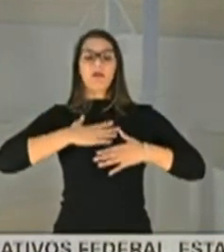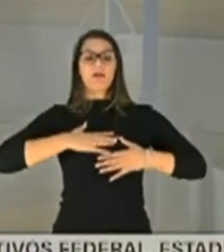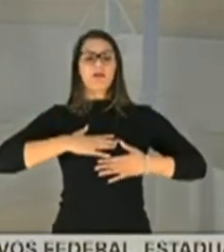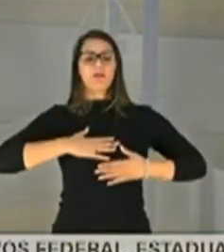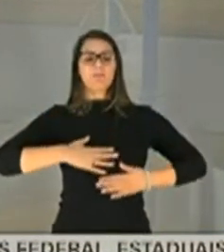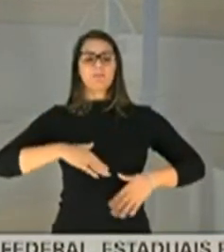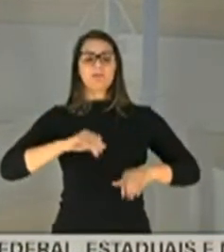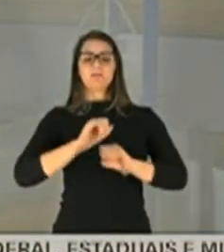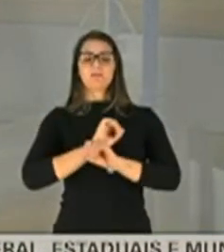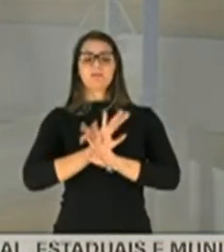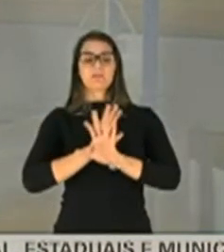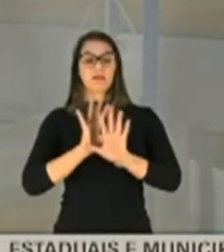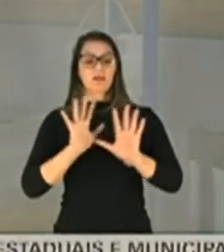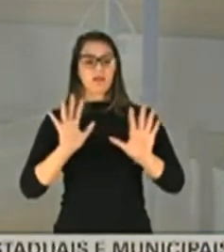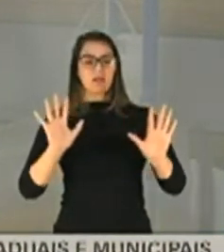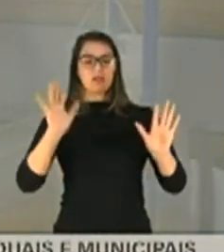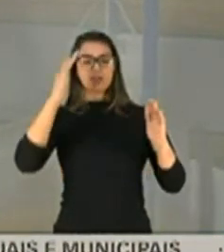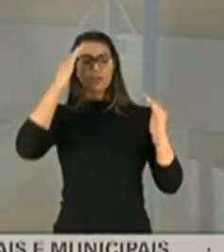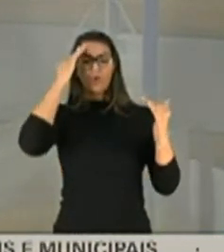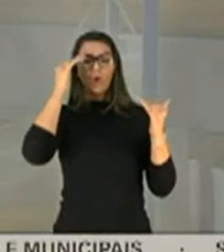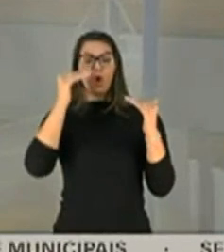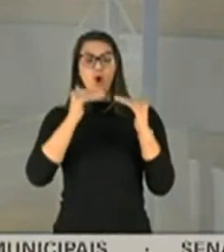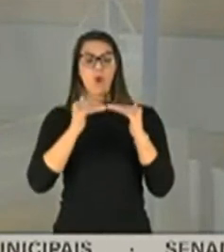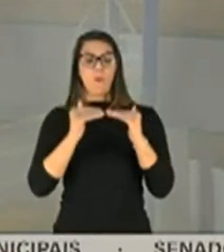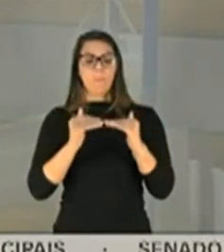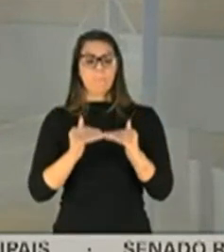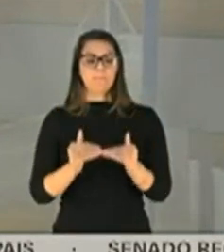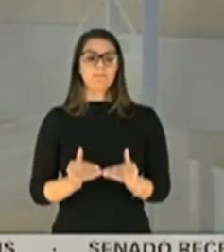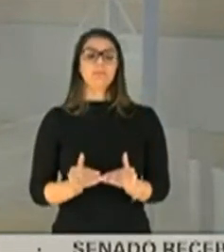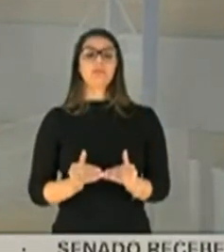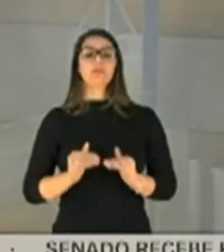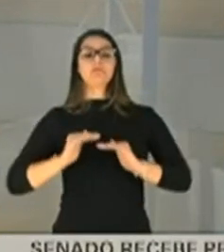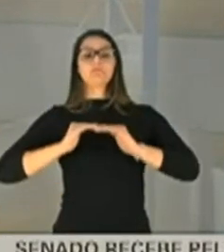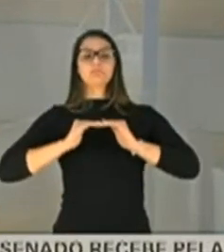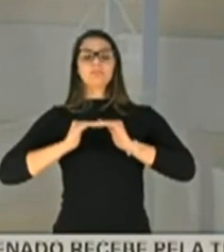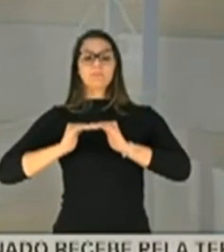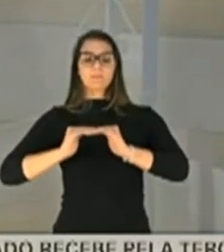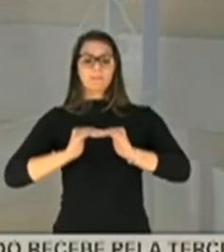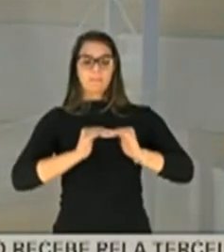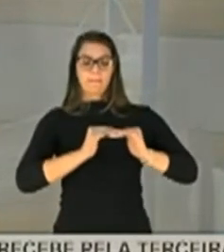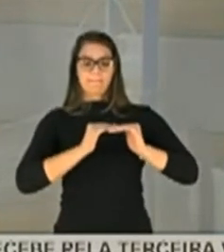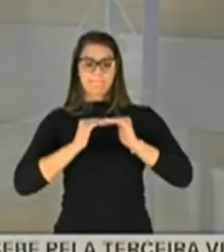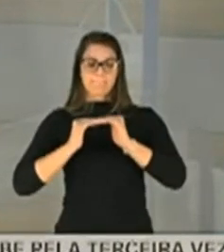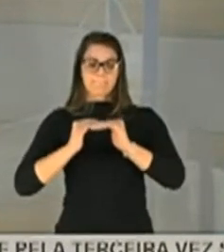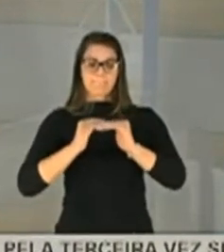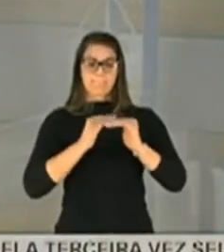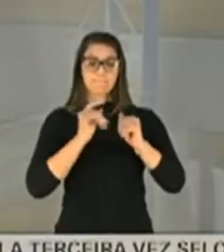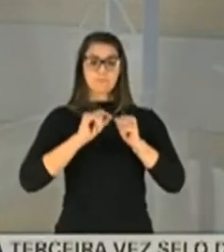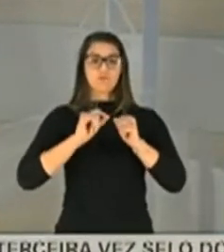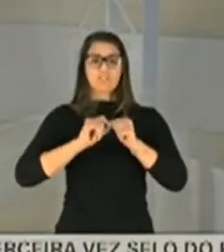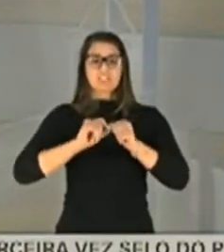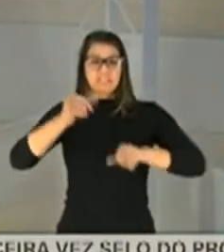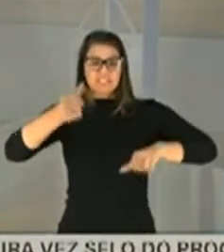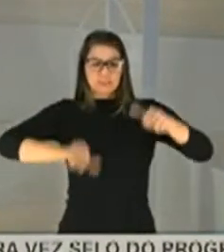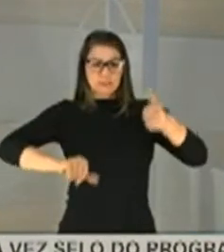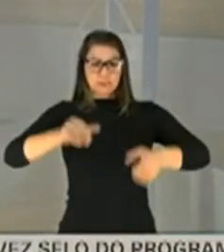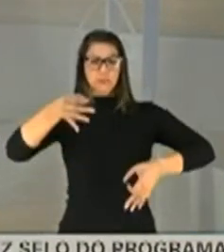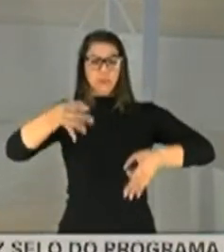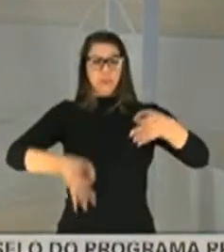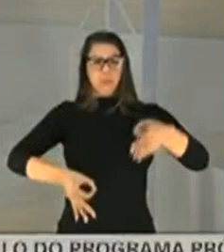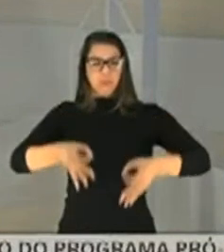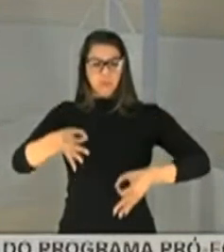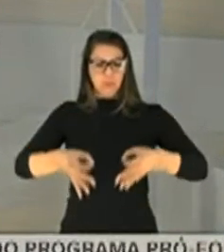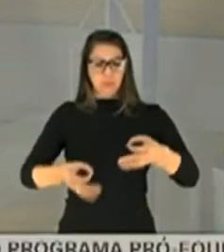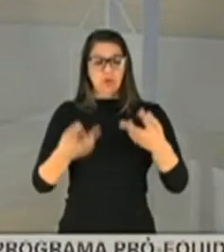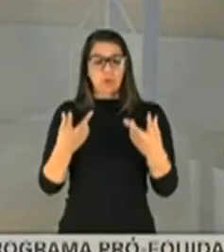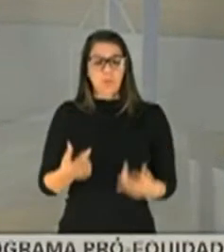com decisões coerentes, equilibradas. Não fazer um tribunal de inquisição, como a gente